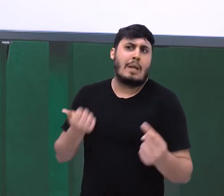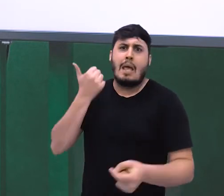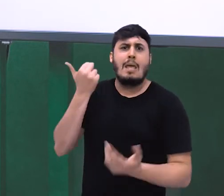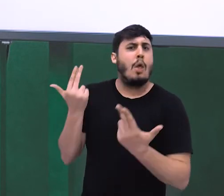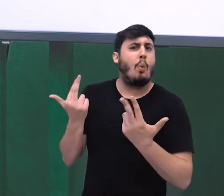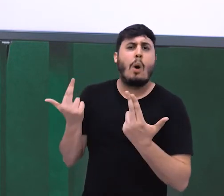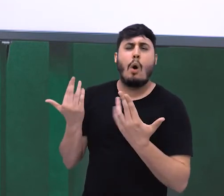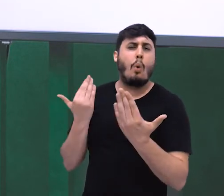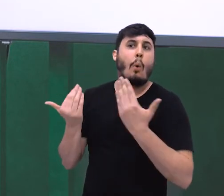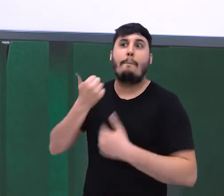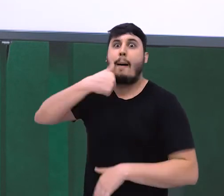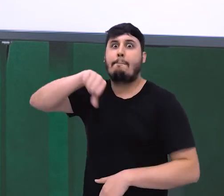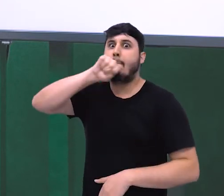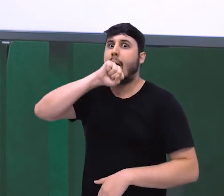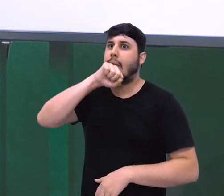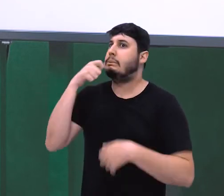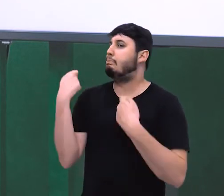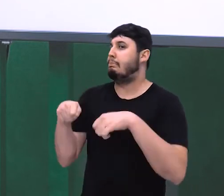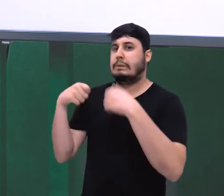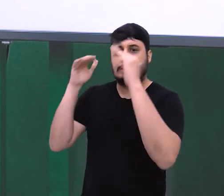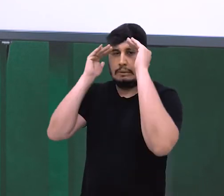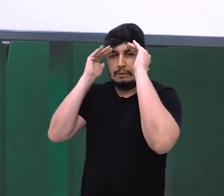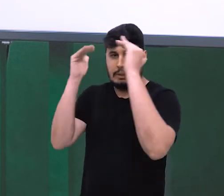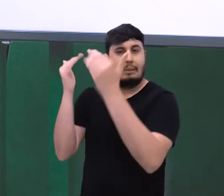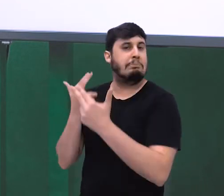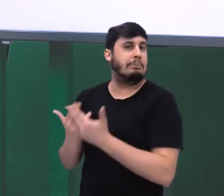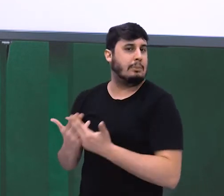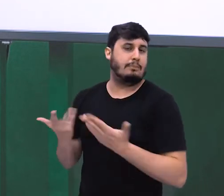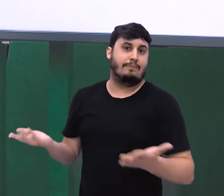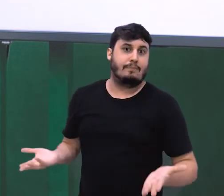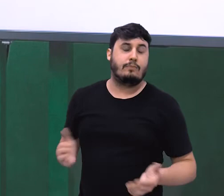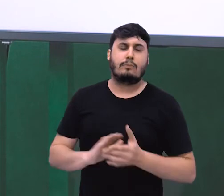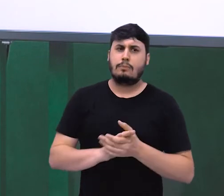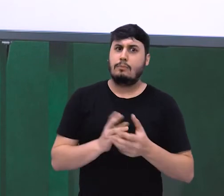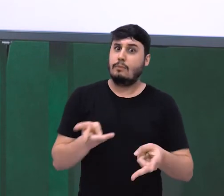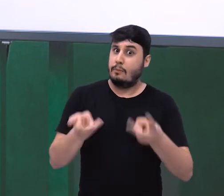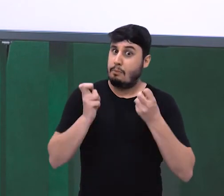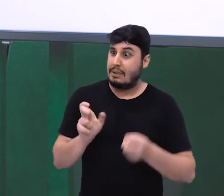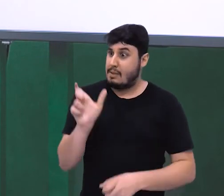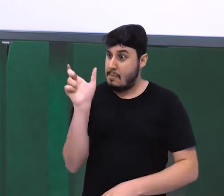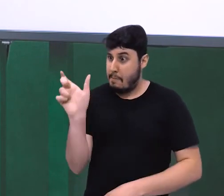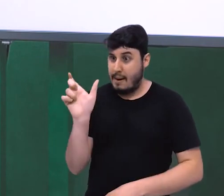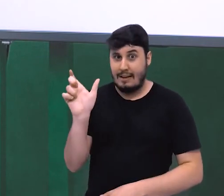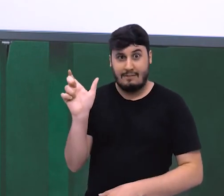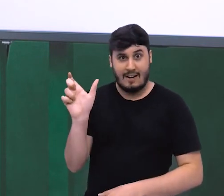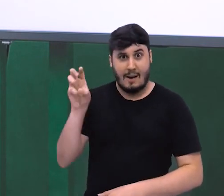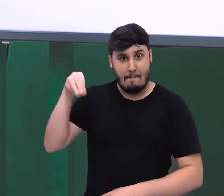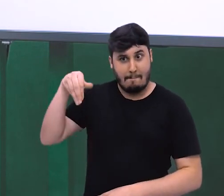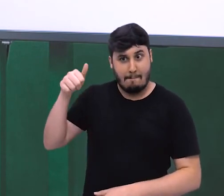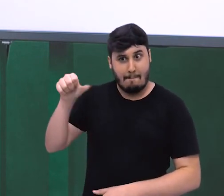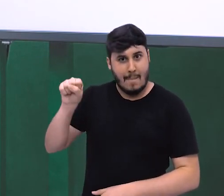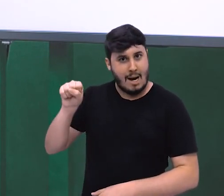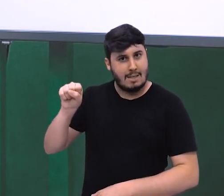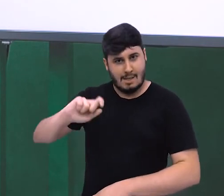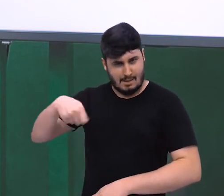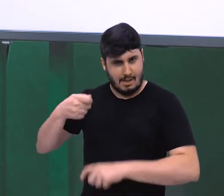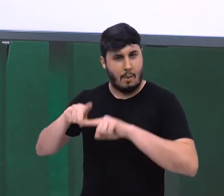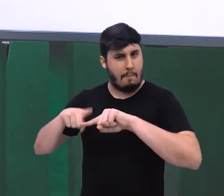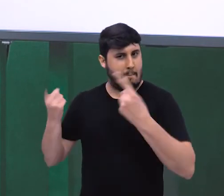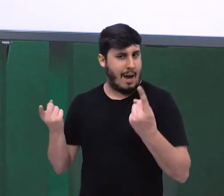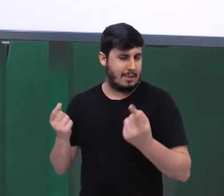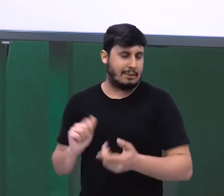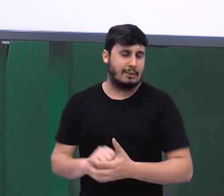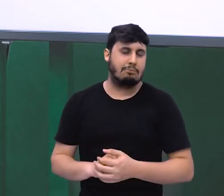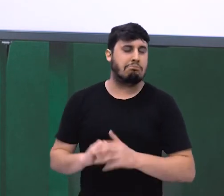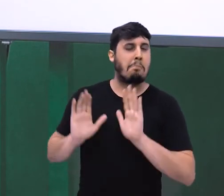preciso respeitá-la. Pronto. Observe que o mas é uma conjunção adversativa.